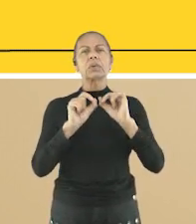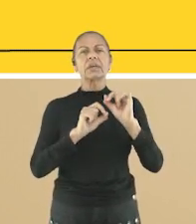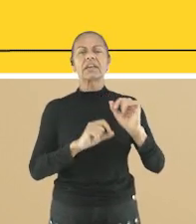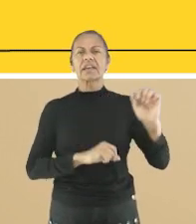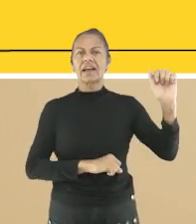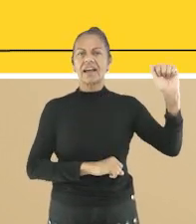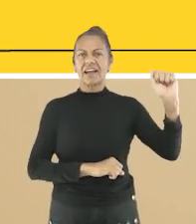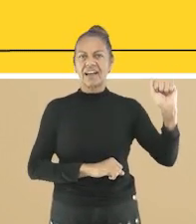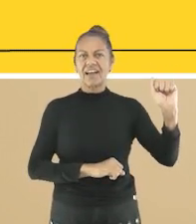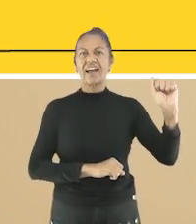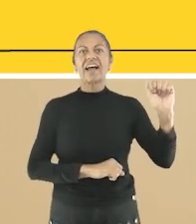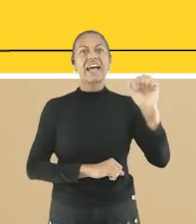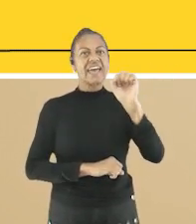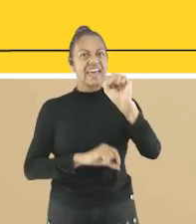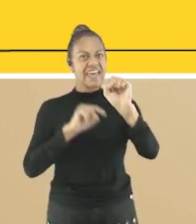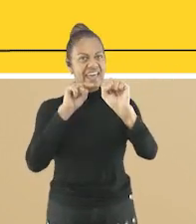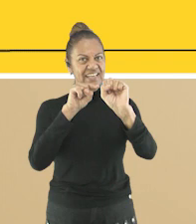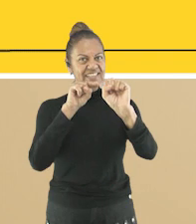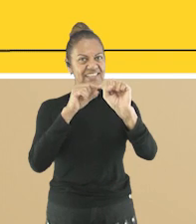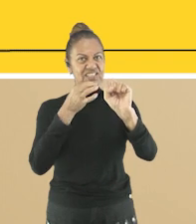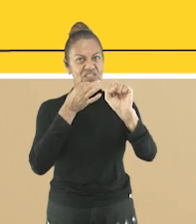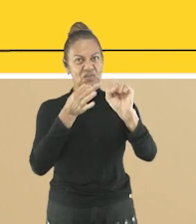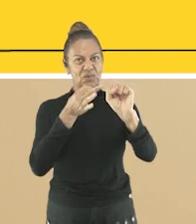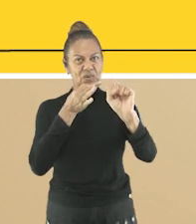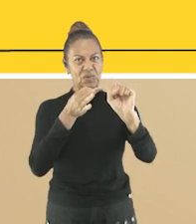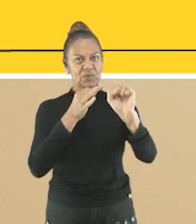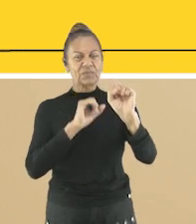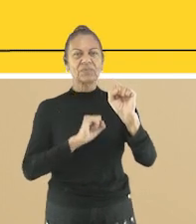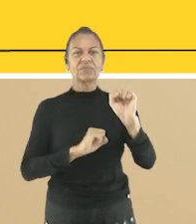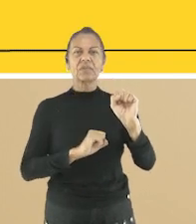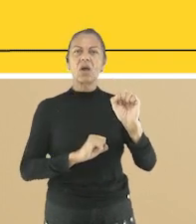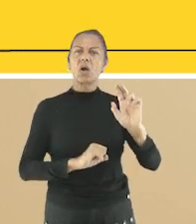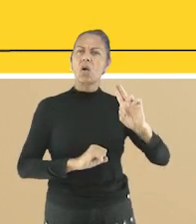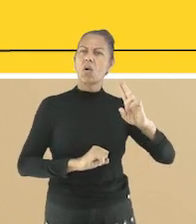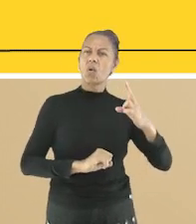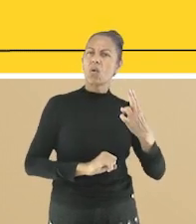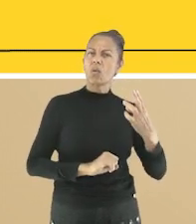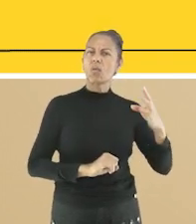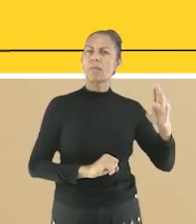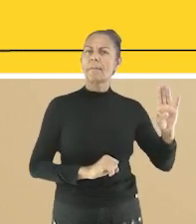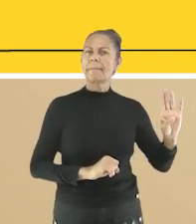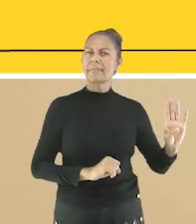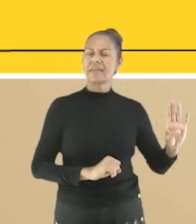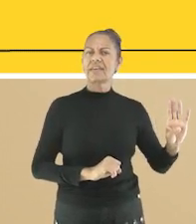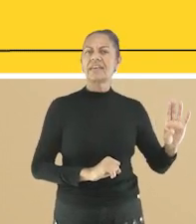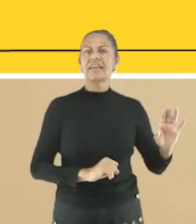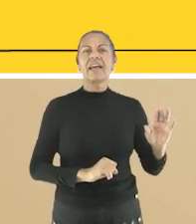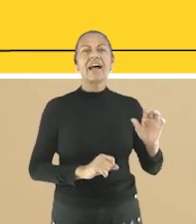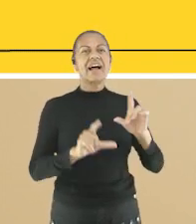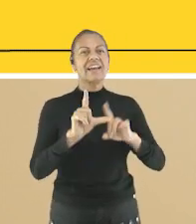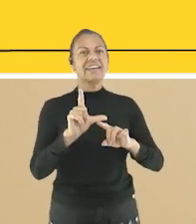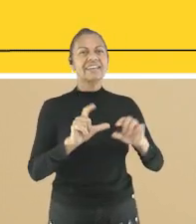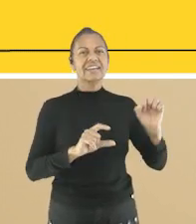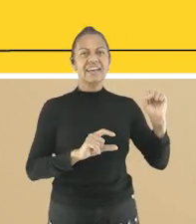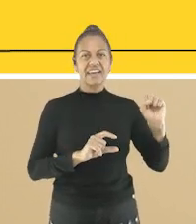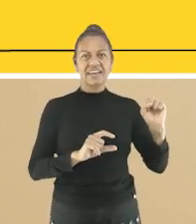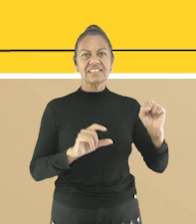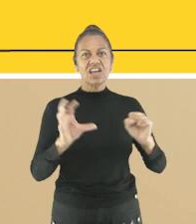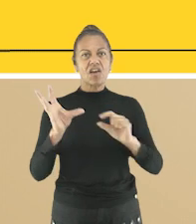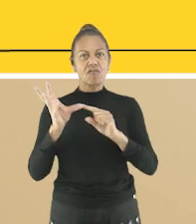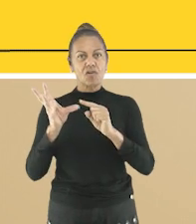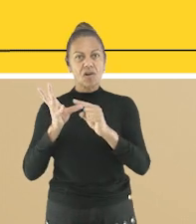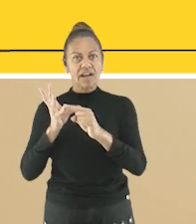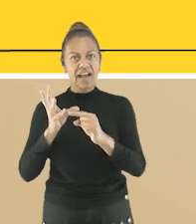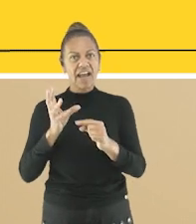Letra A A letra S tem o som de S Ou a letra B A